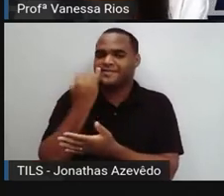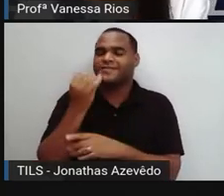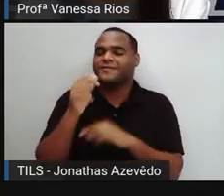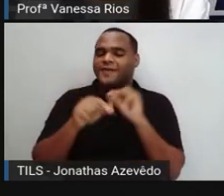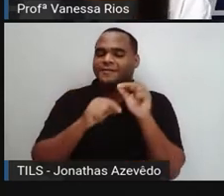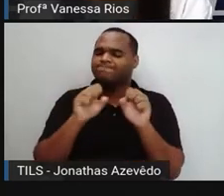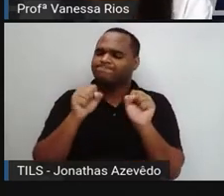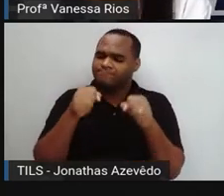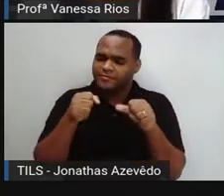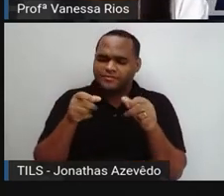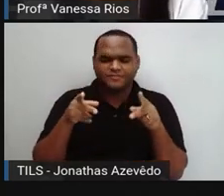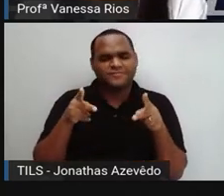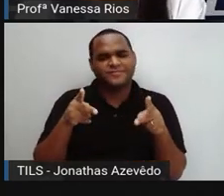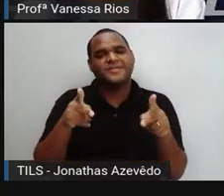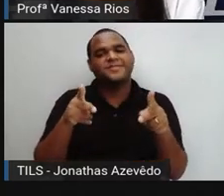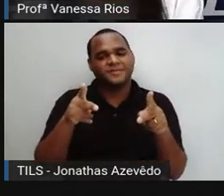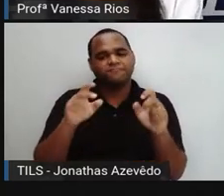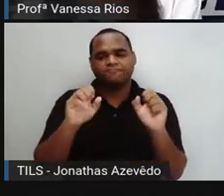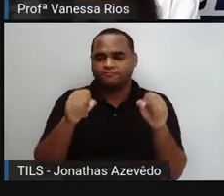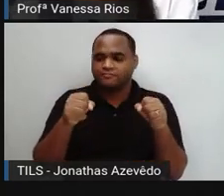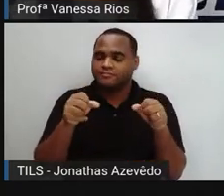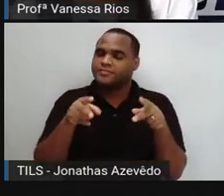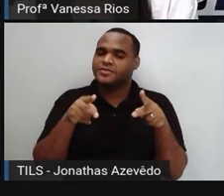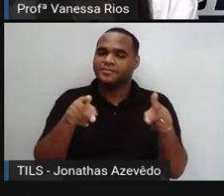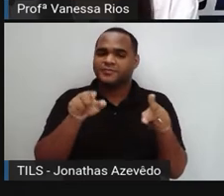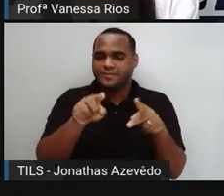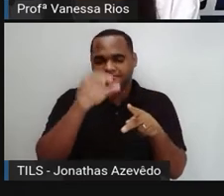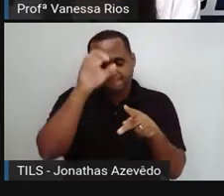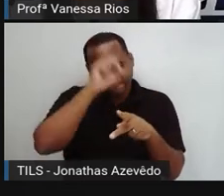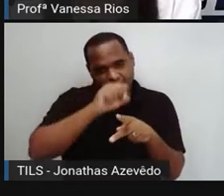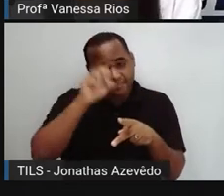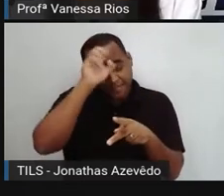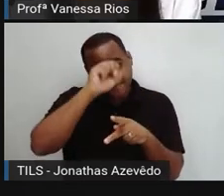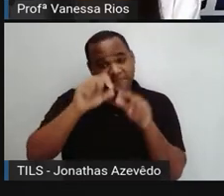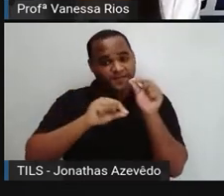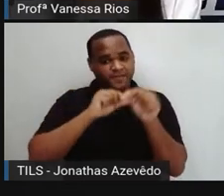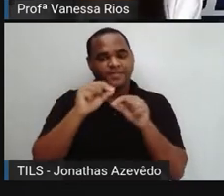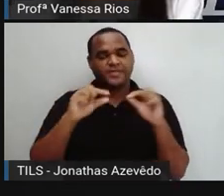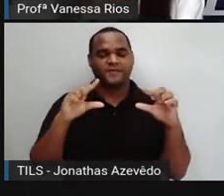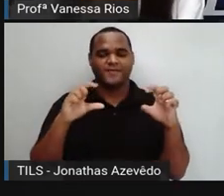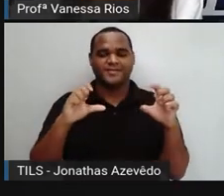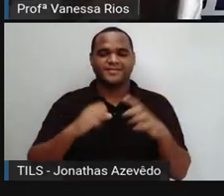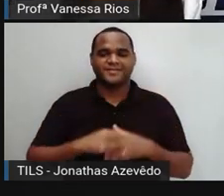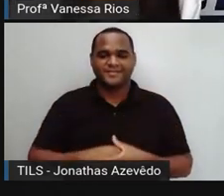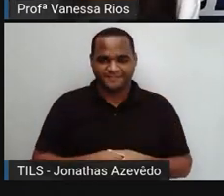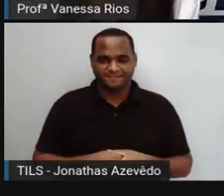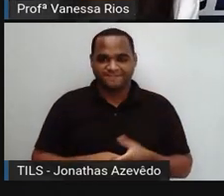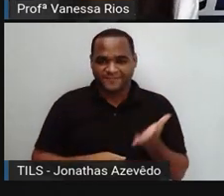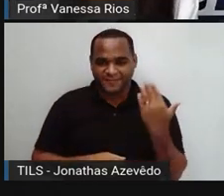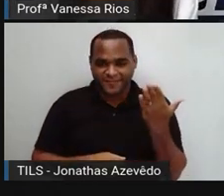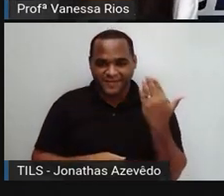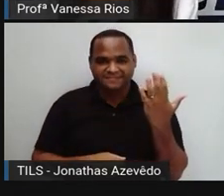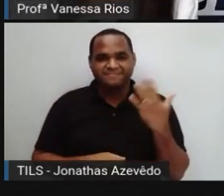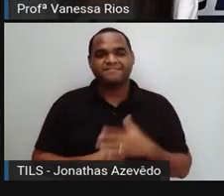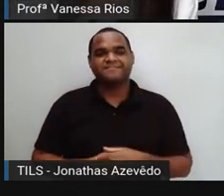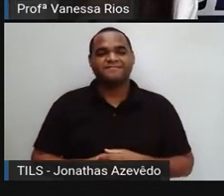continuidade, continuar aprendendo sobre fotografia. Vamos lá?